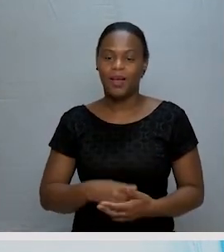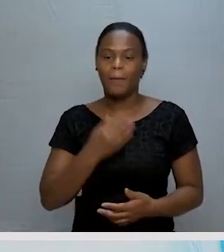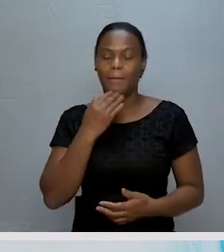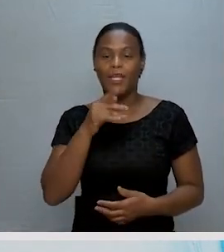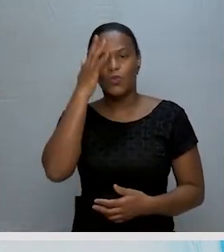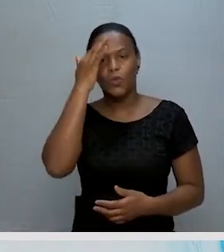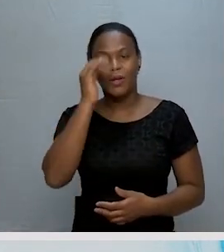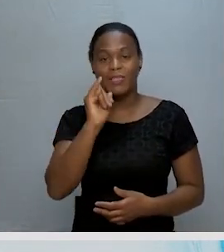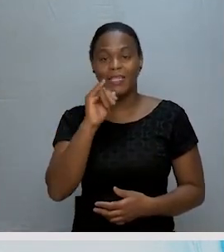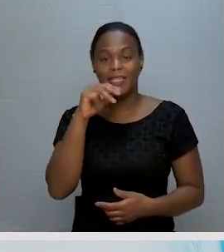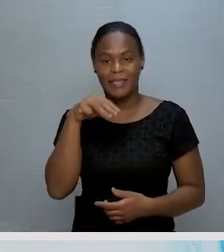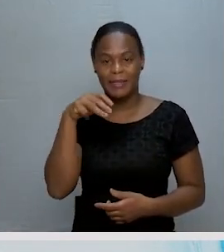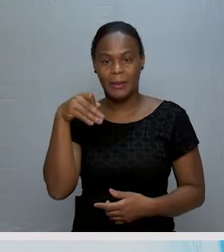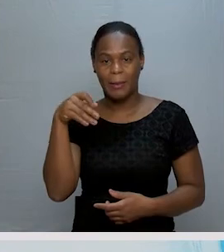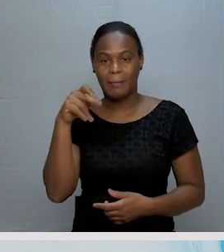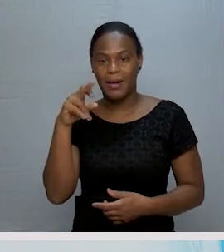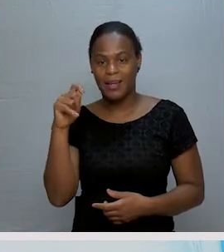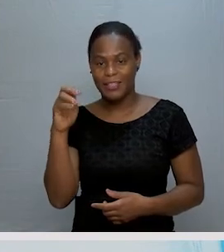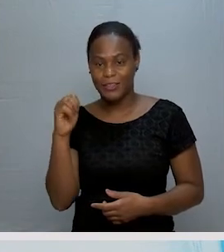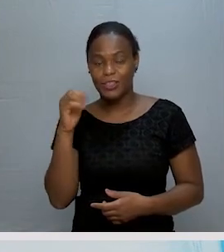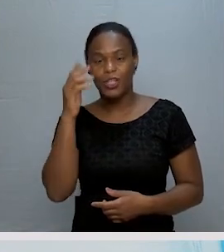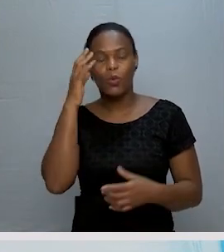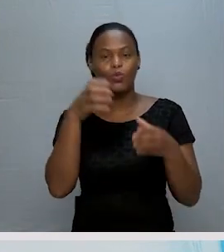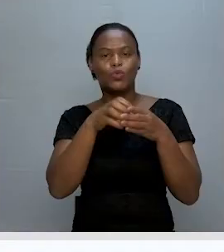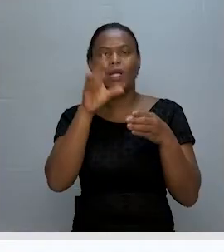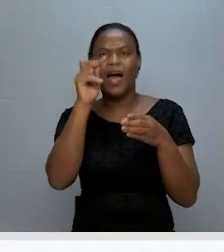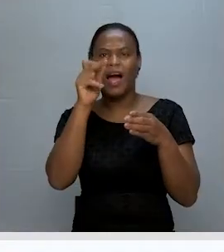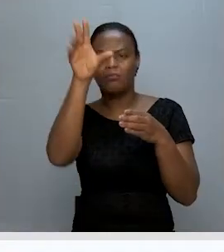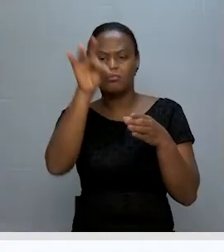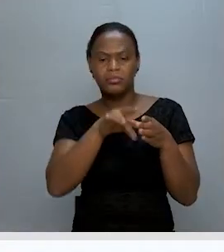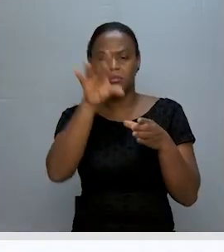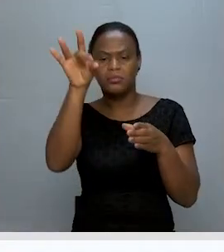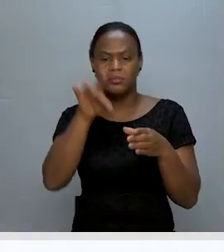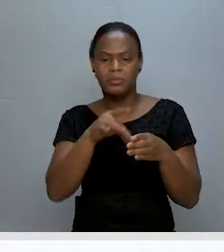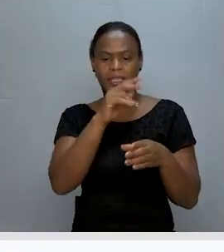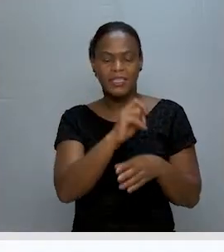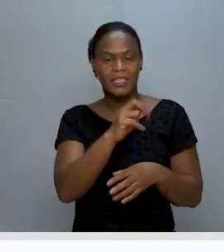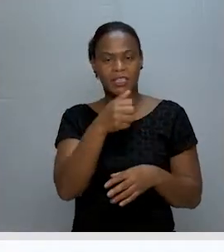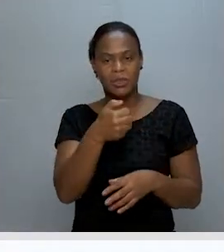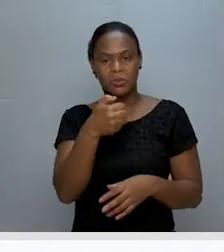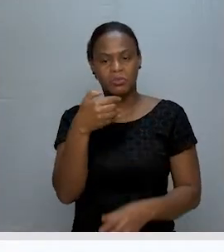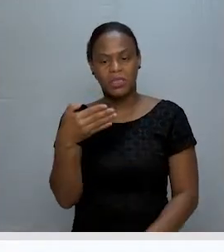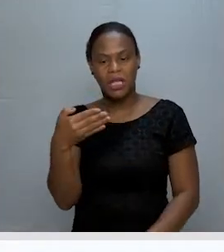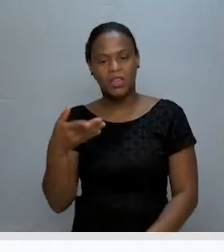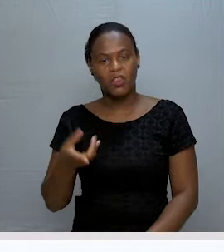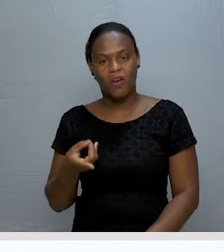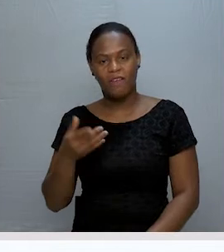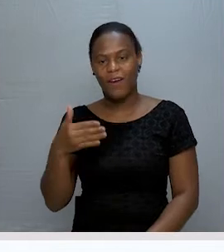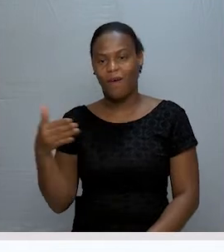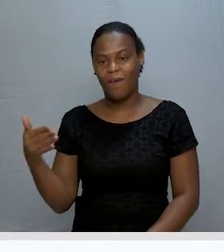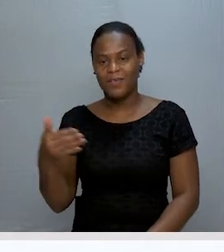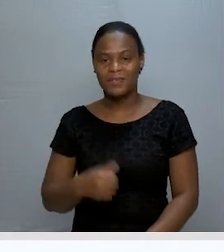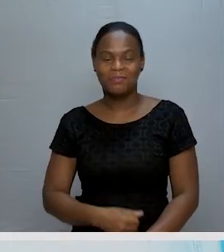Foi pedido números ímpares que estavam no conjunto A. 3, 5, 7, 9